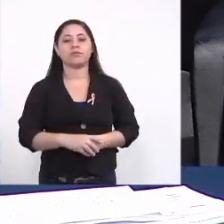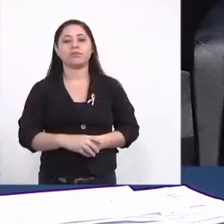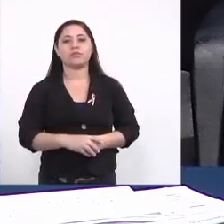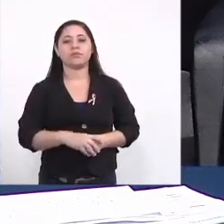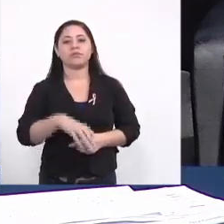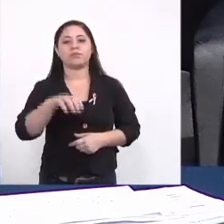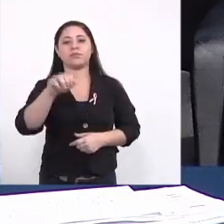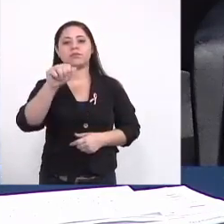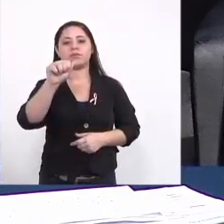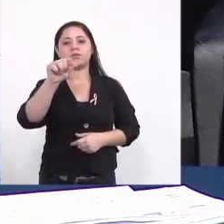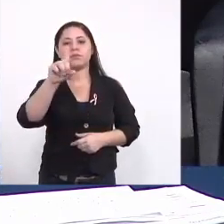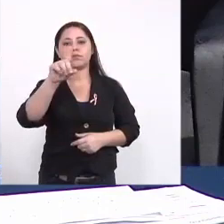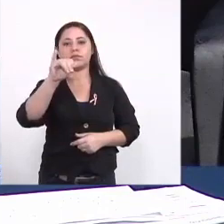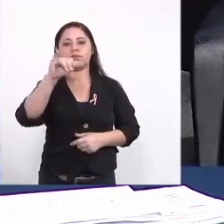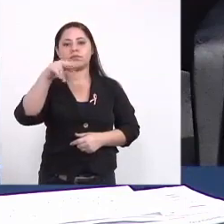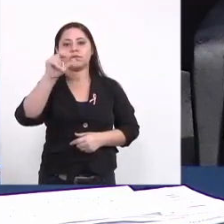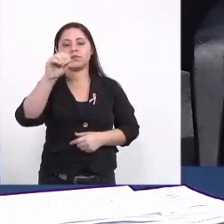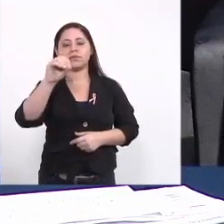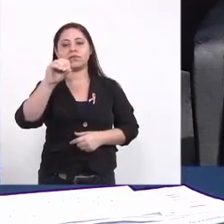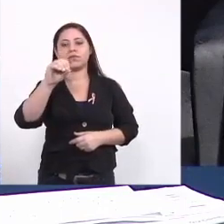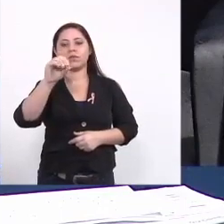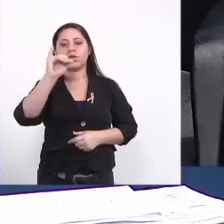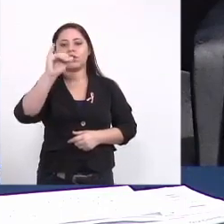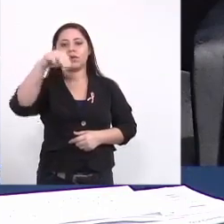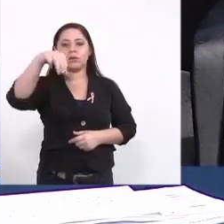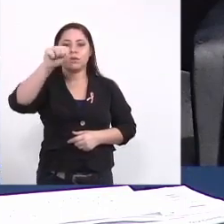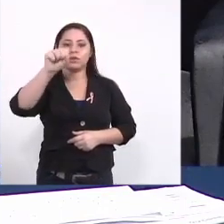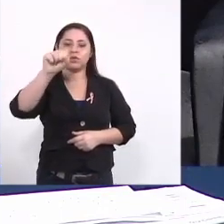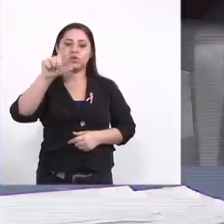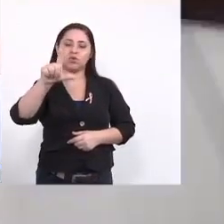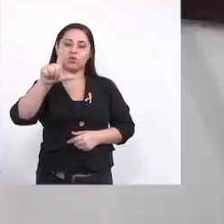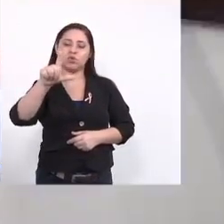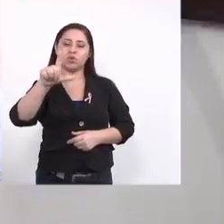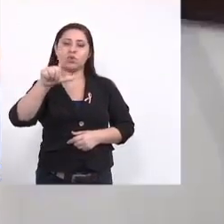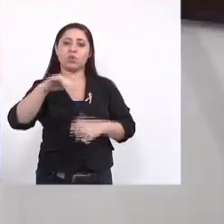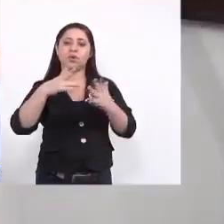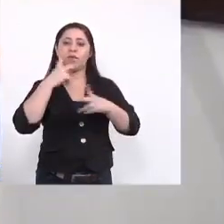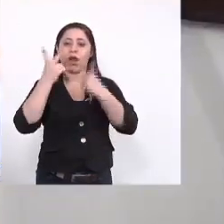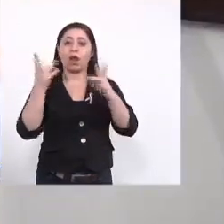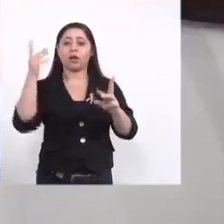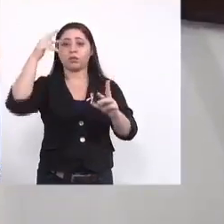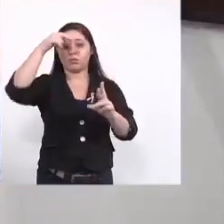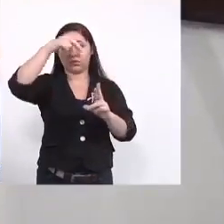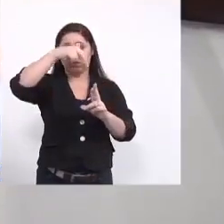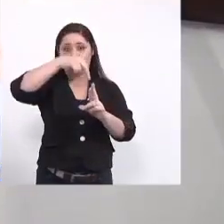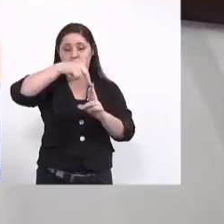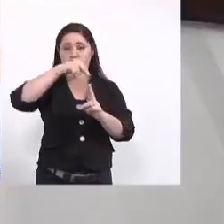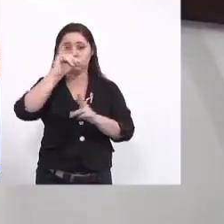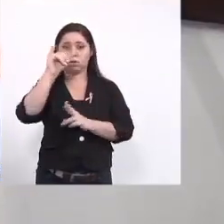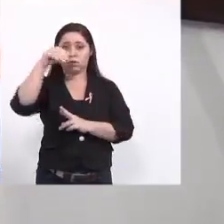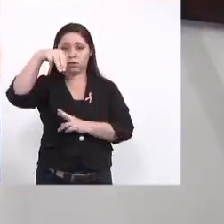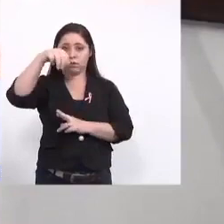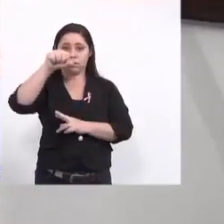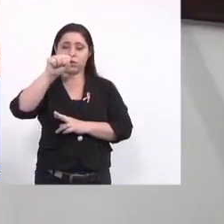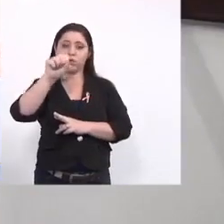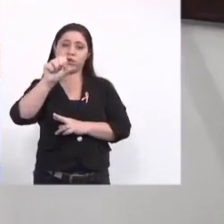Adriano Imassu até quero registrar que não foi falado a representatividade do Imassu